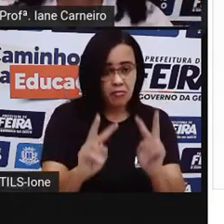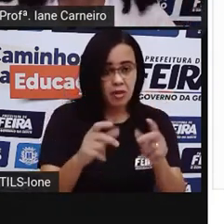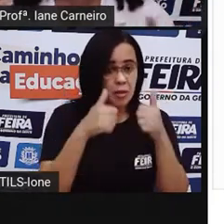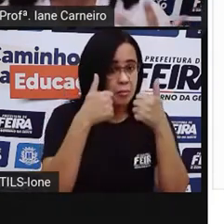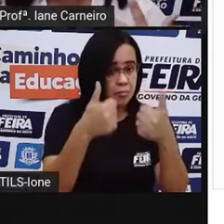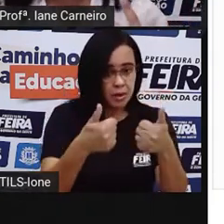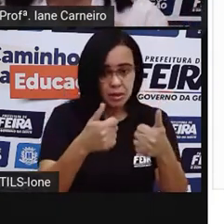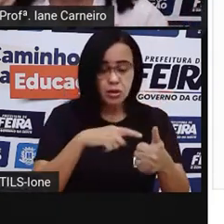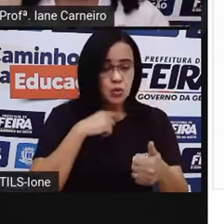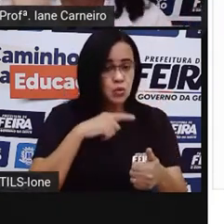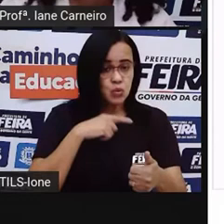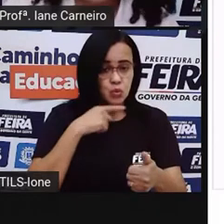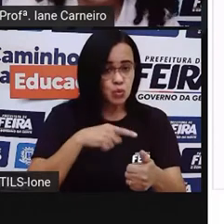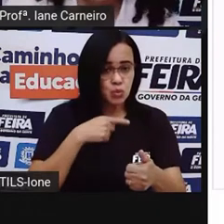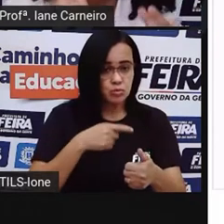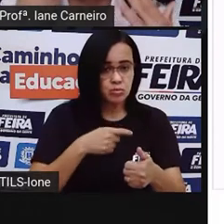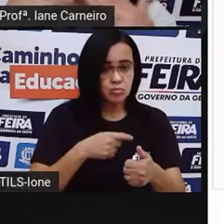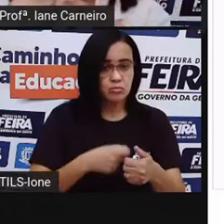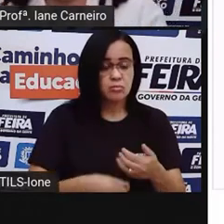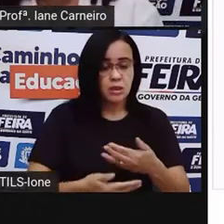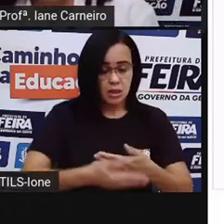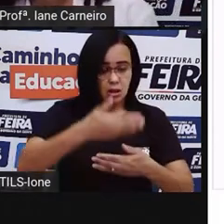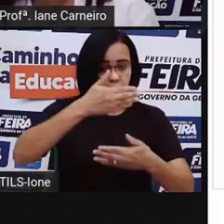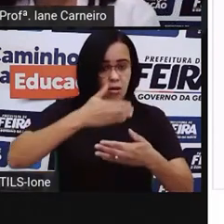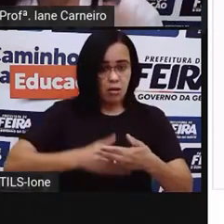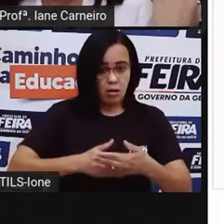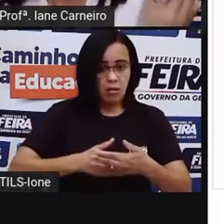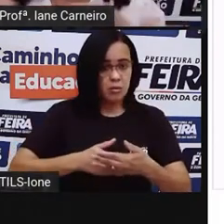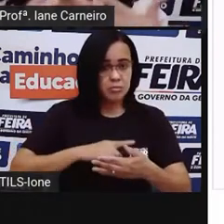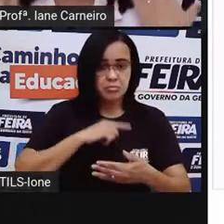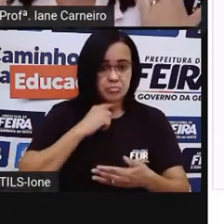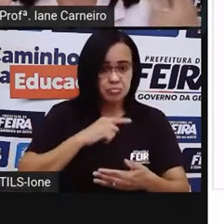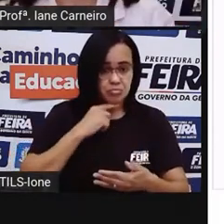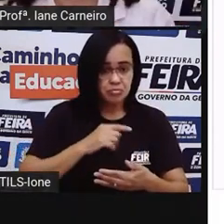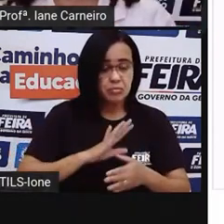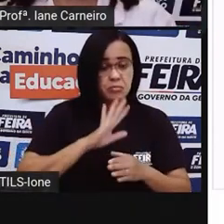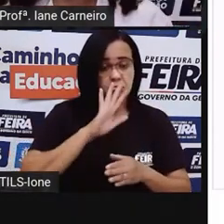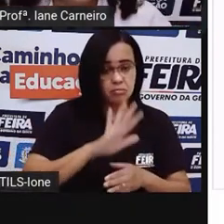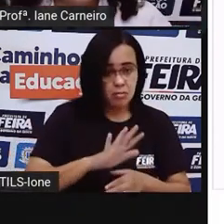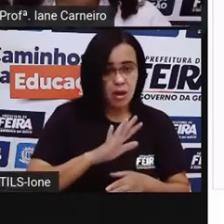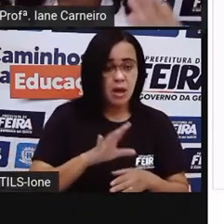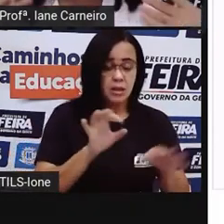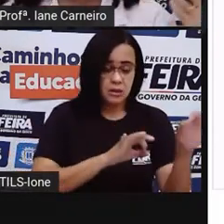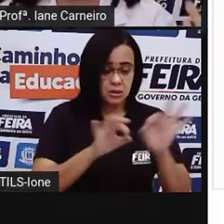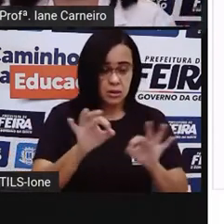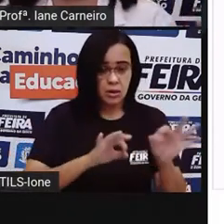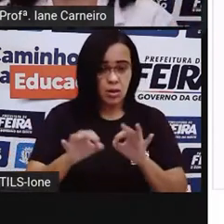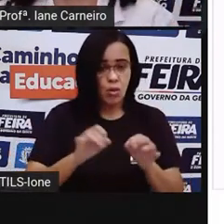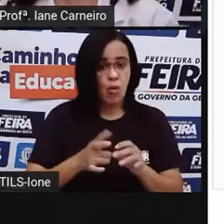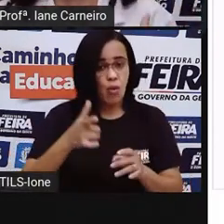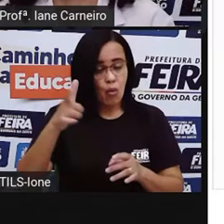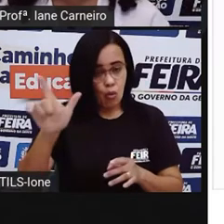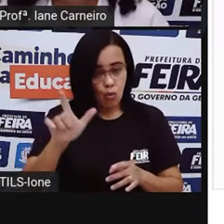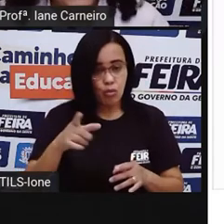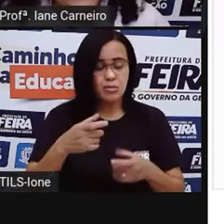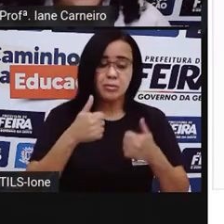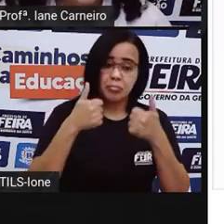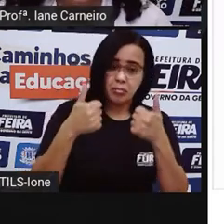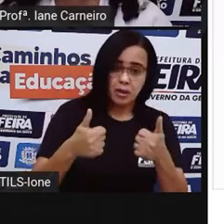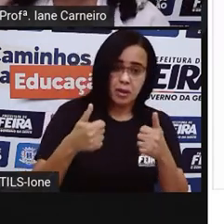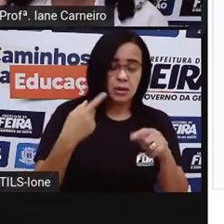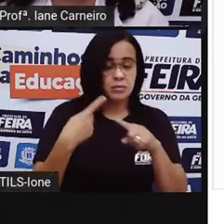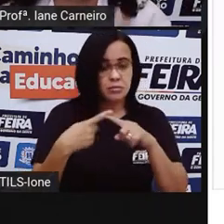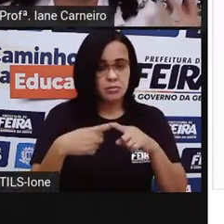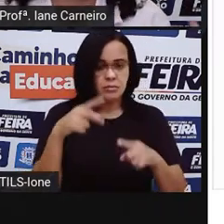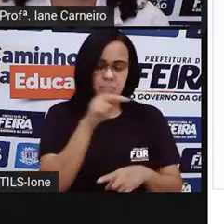é bom, é legal que tanto a Pró veja os alunos, quanto os alunos também se vejam, né? E vejam a Pró,